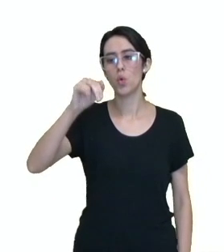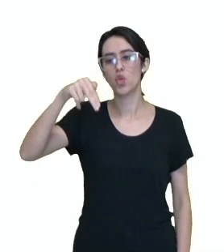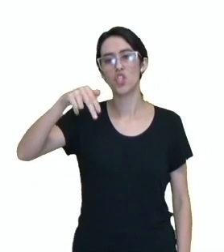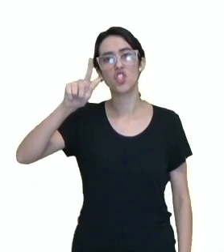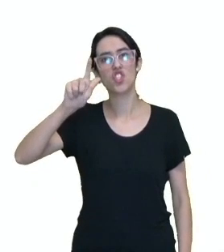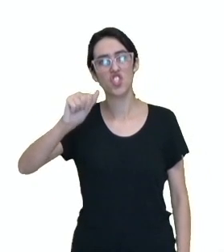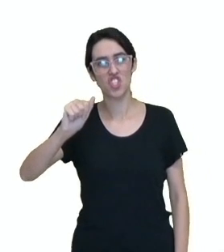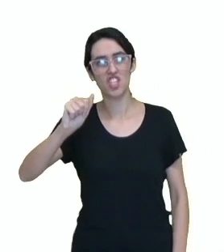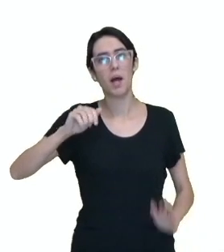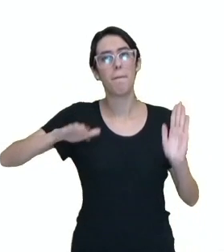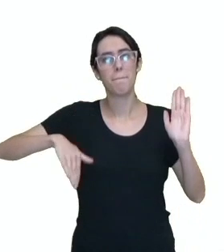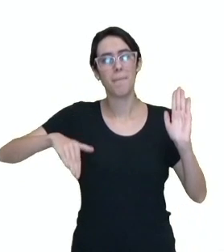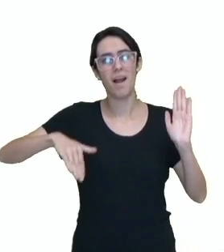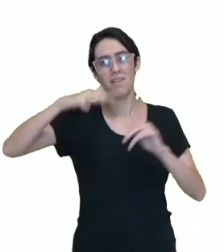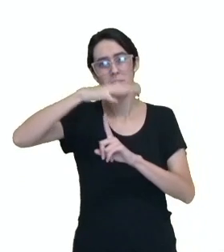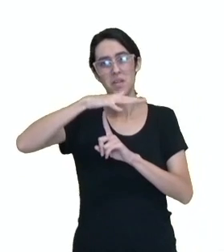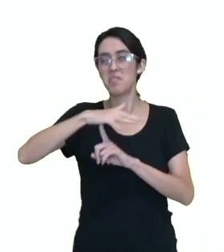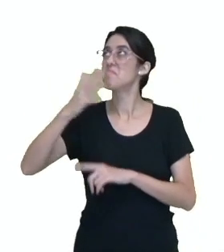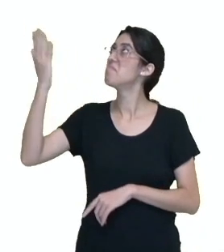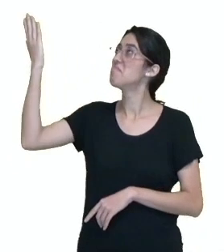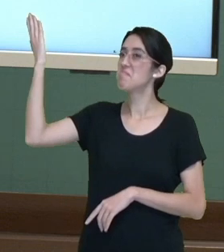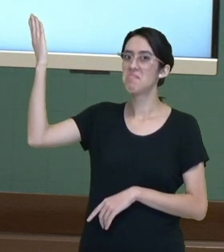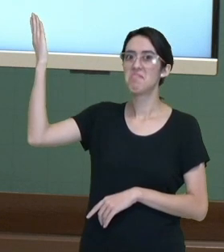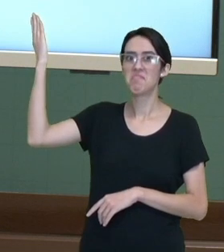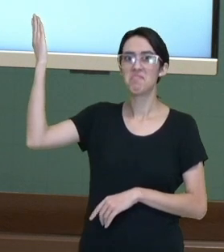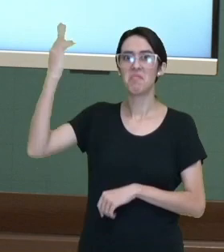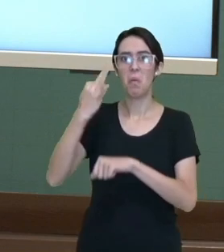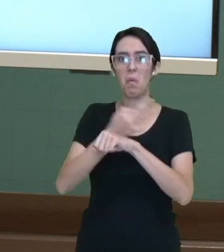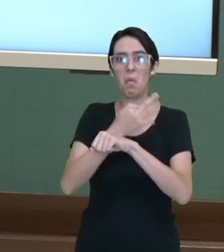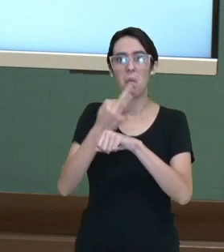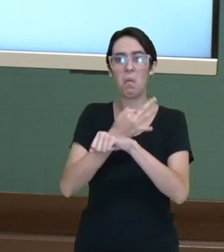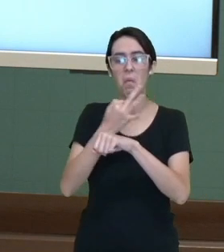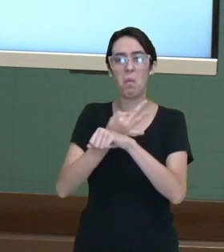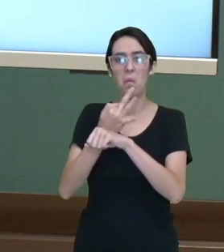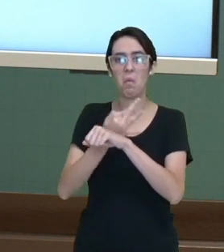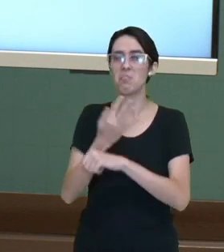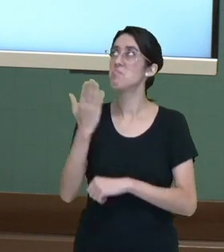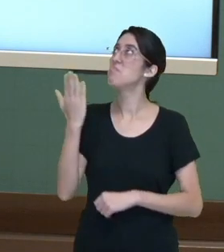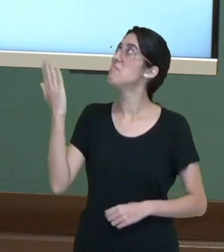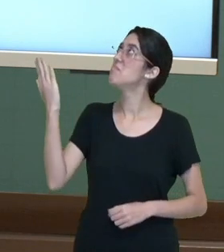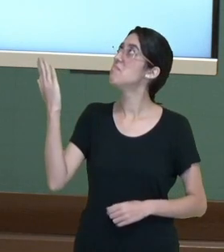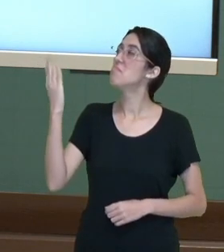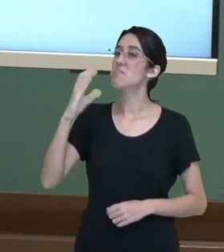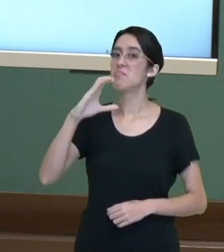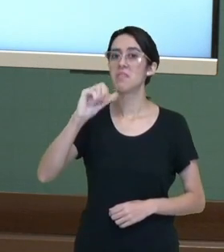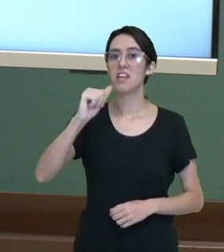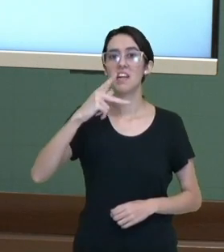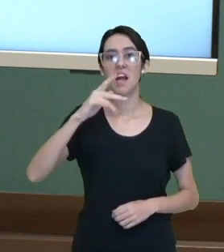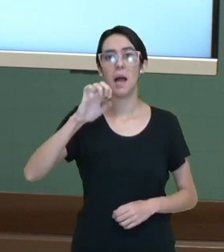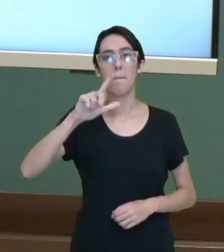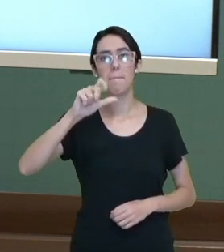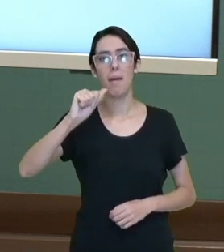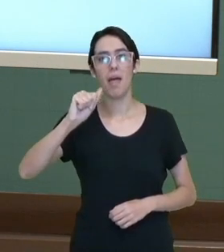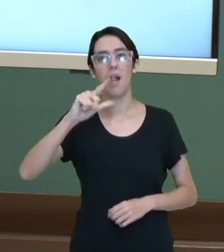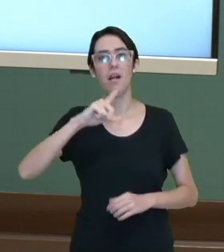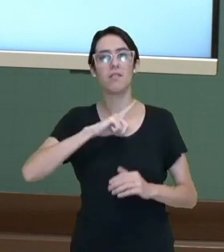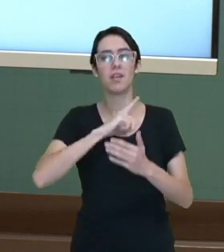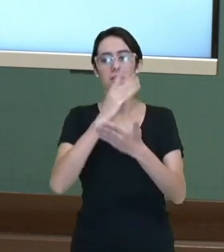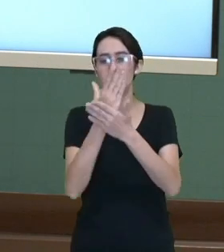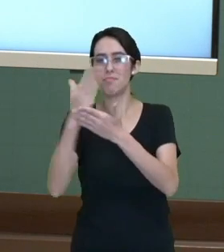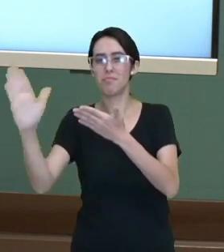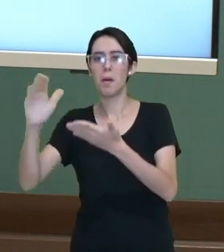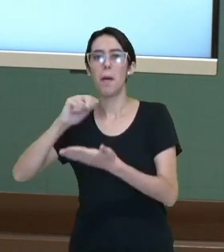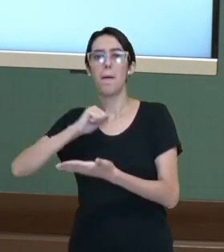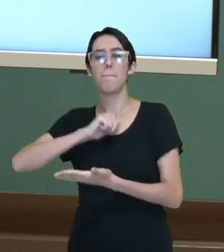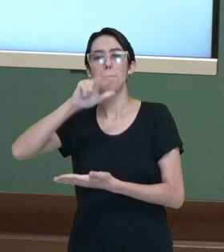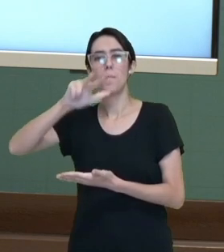E aqui, né, as ruínas da Capela Nossa Senhora das Mercês, construída aí para demarcar território português